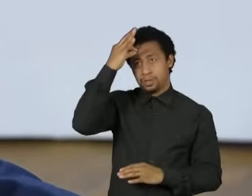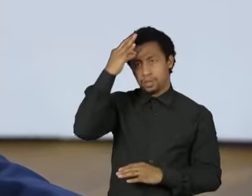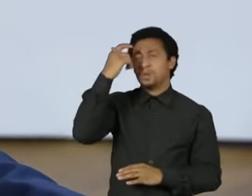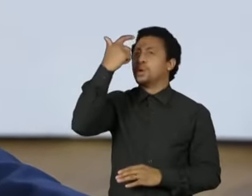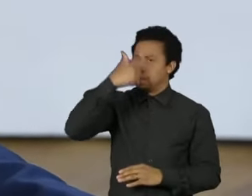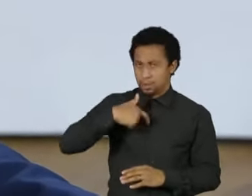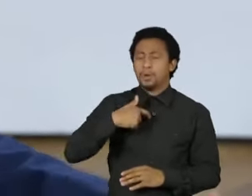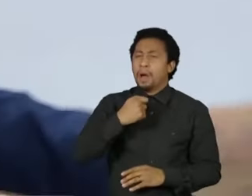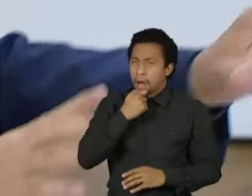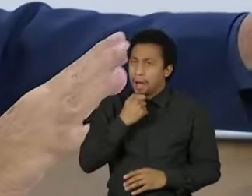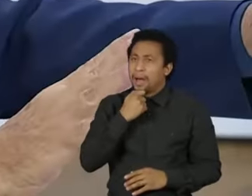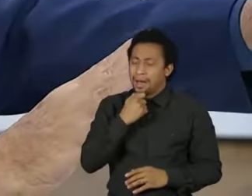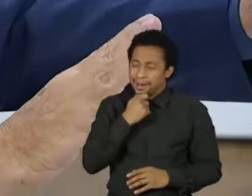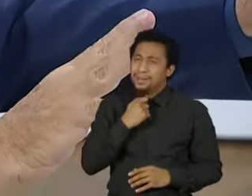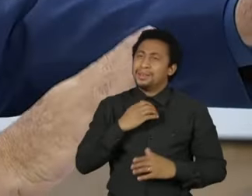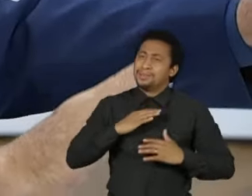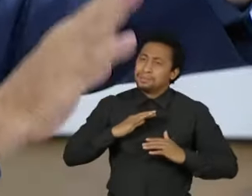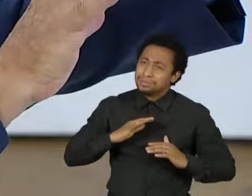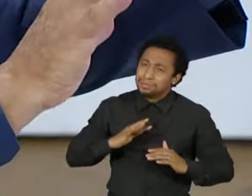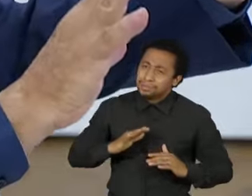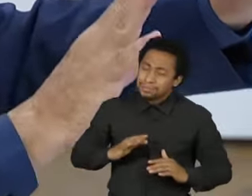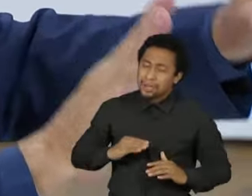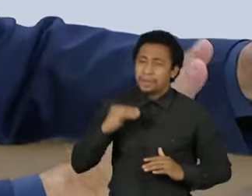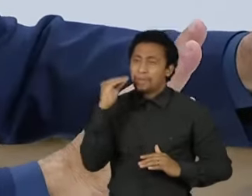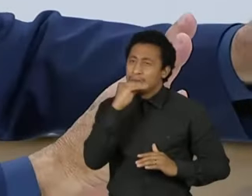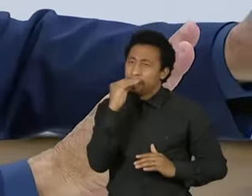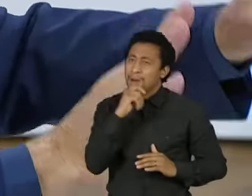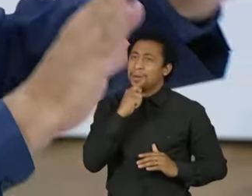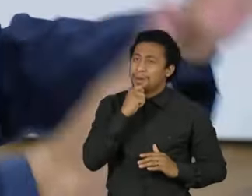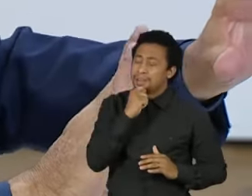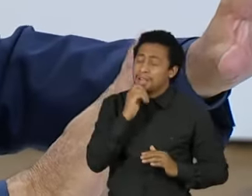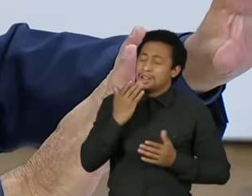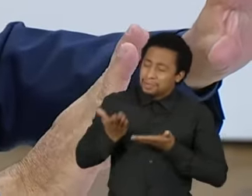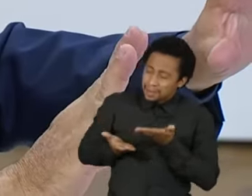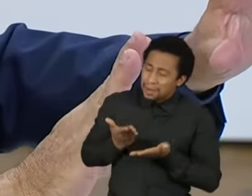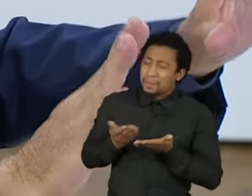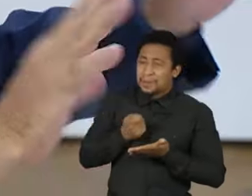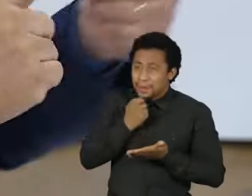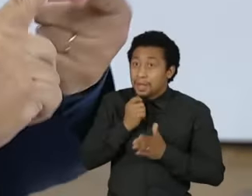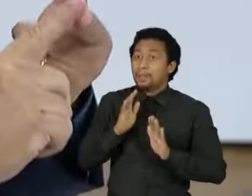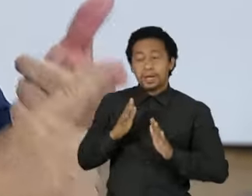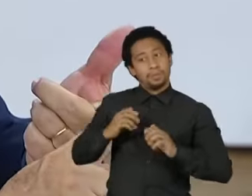da liderança. Porque eu sabia que nós tínhamos que agir e agimos.